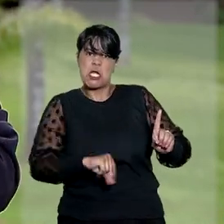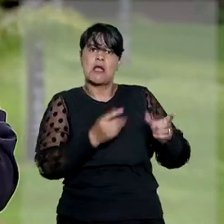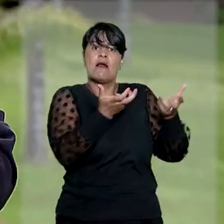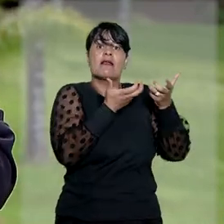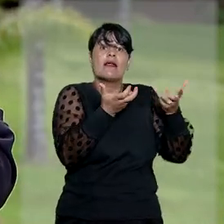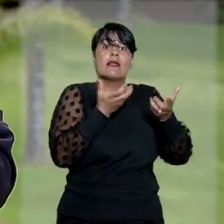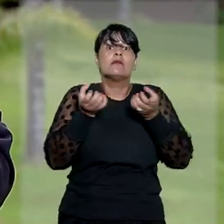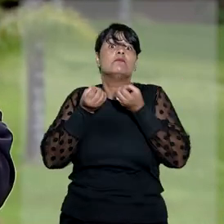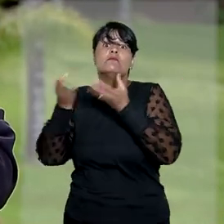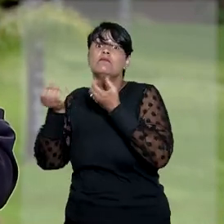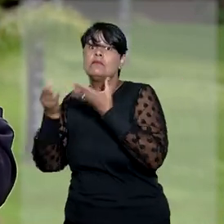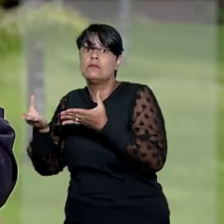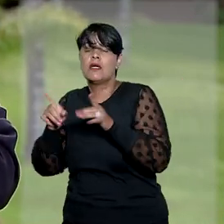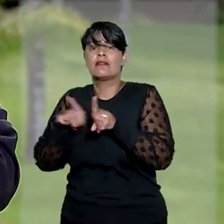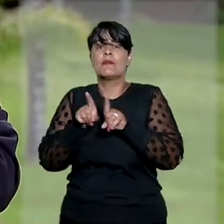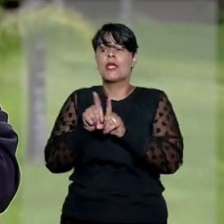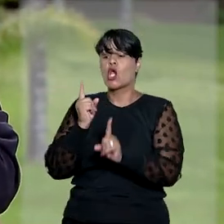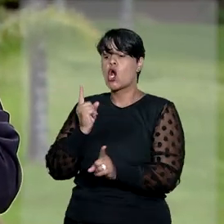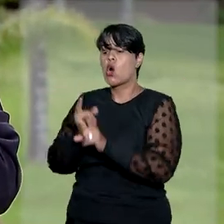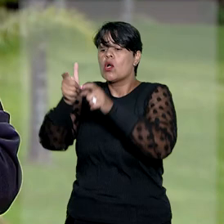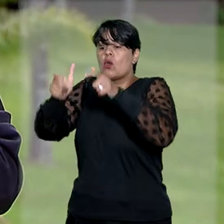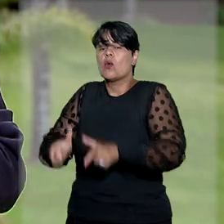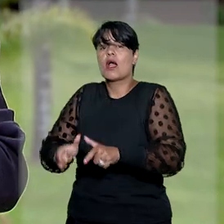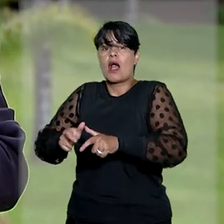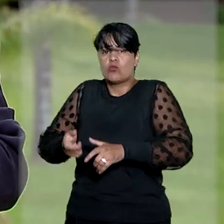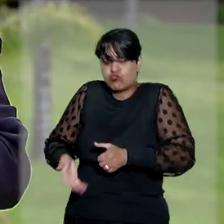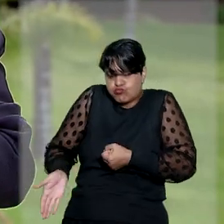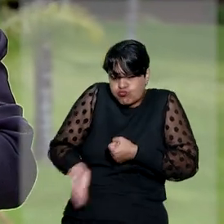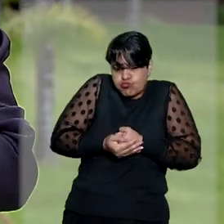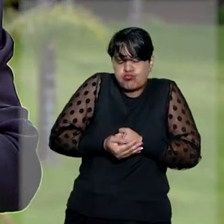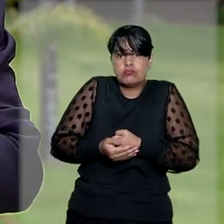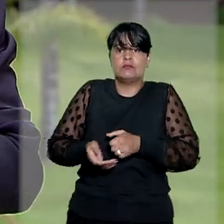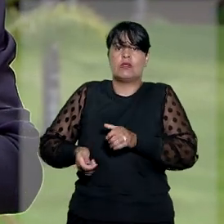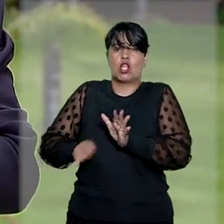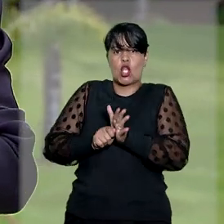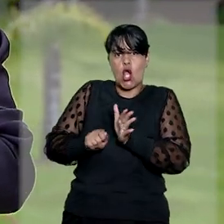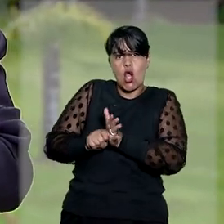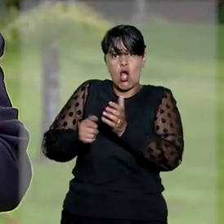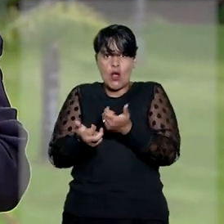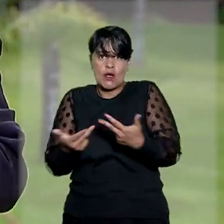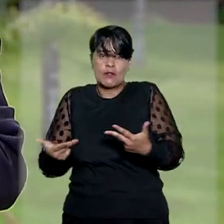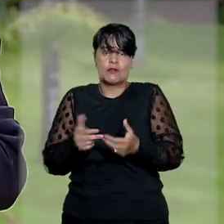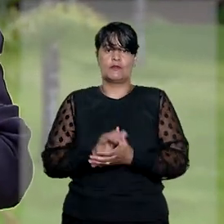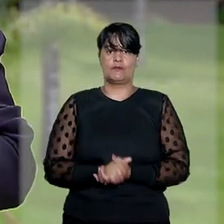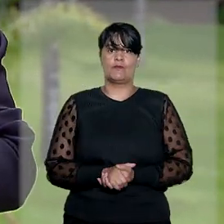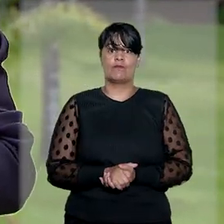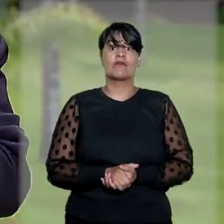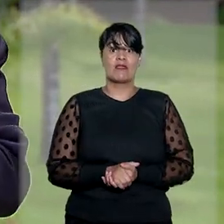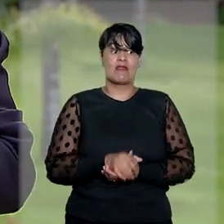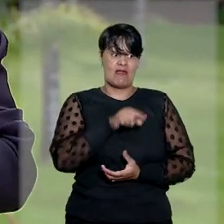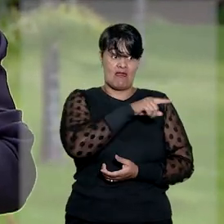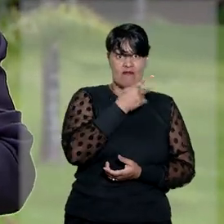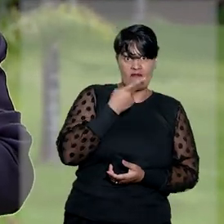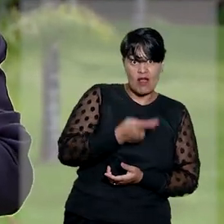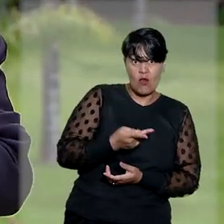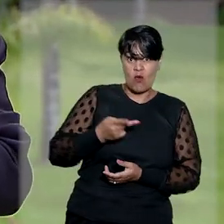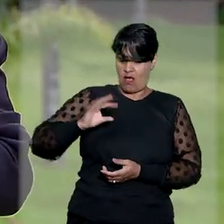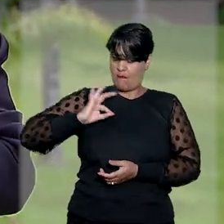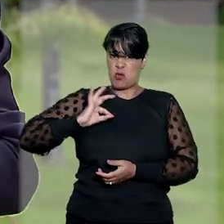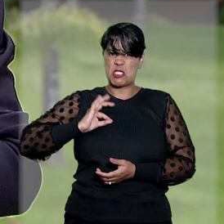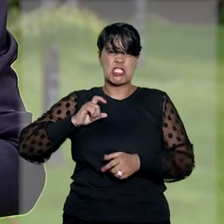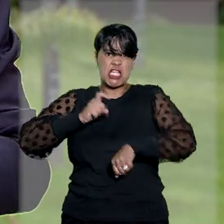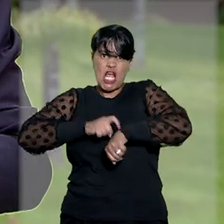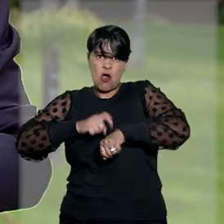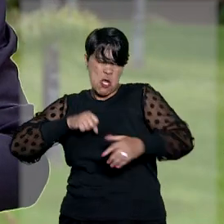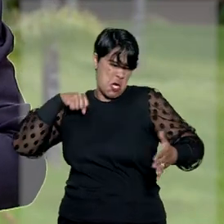para encontrar o local em que as drogas estavam escondidas. Segundo o homem, os agentes desferiram vários socos na